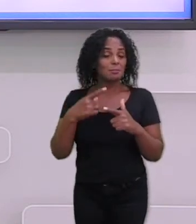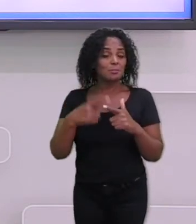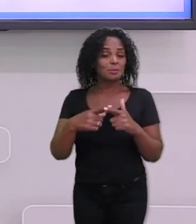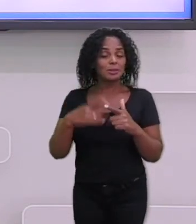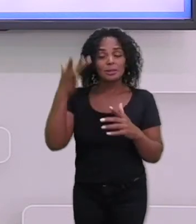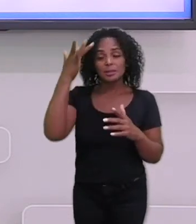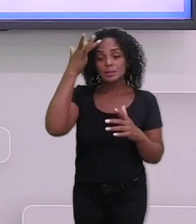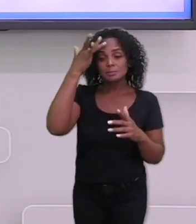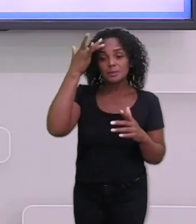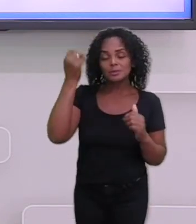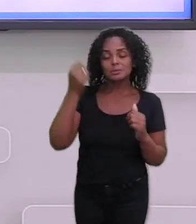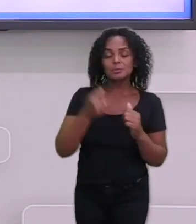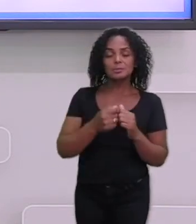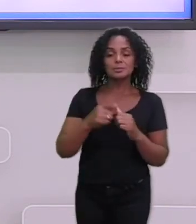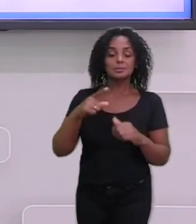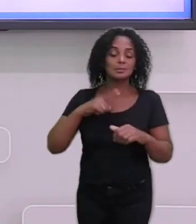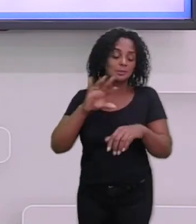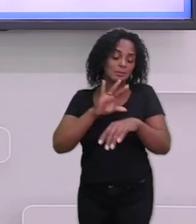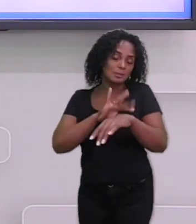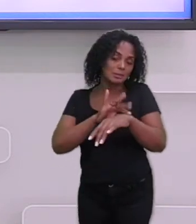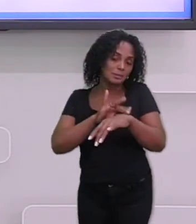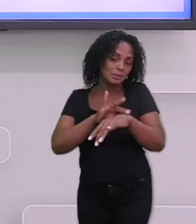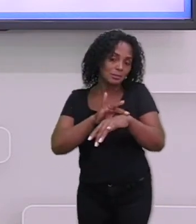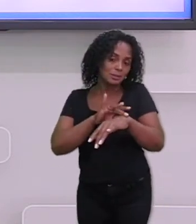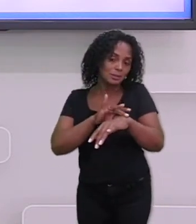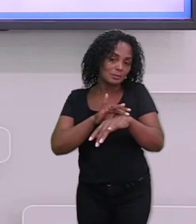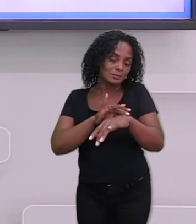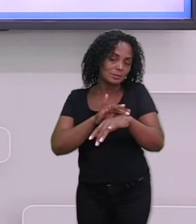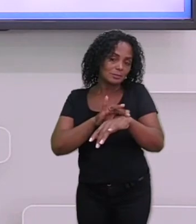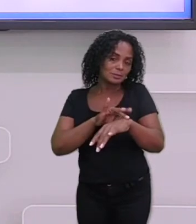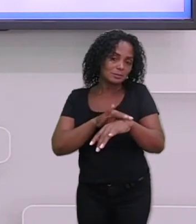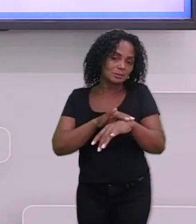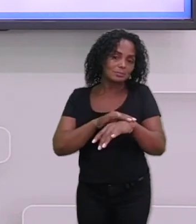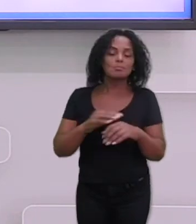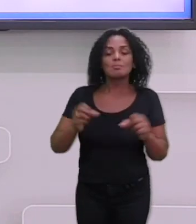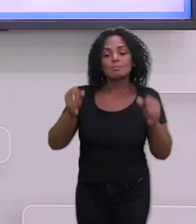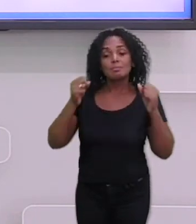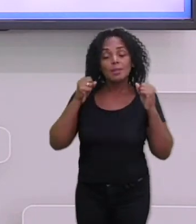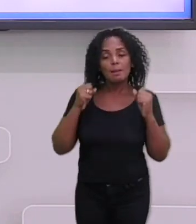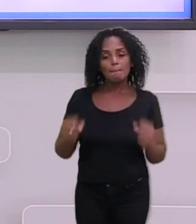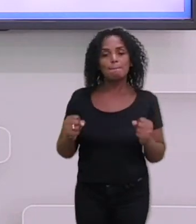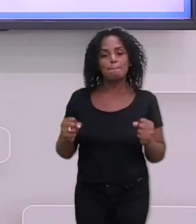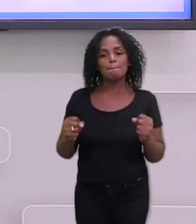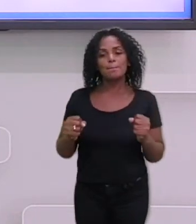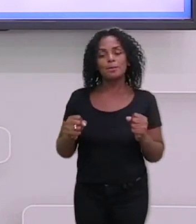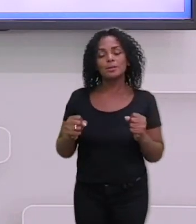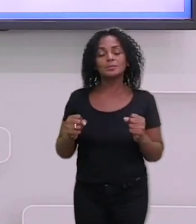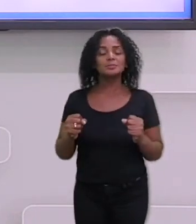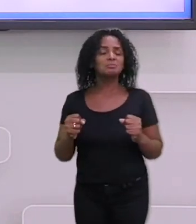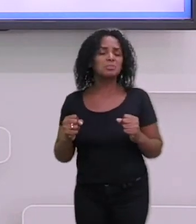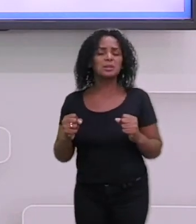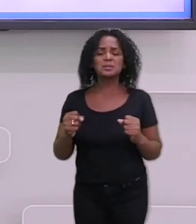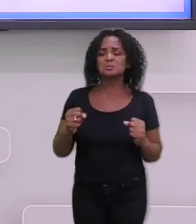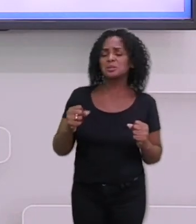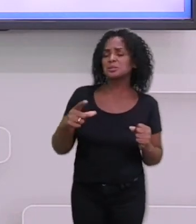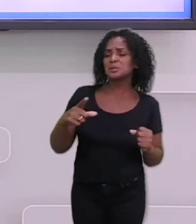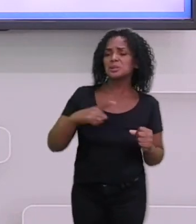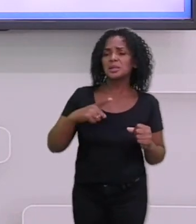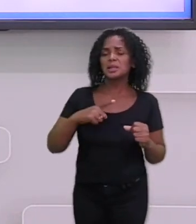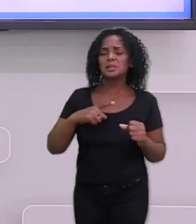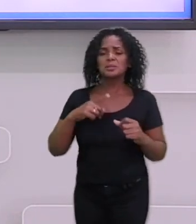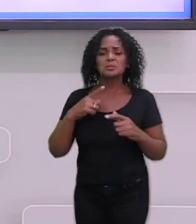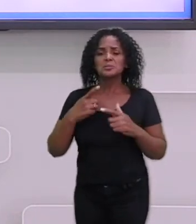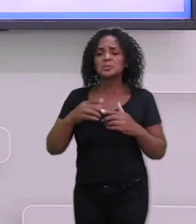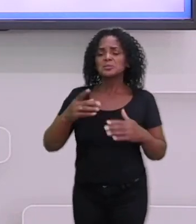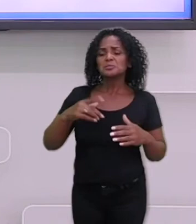que estão com a doença, né, com a dengue, pode ser que dê sintomas ou pode ser que não. Então,